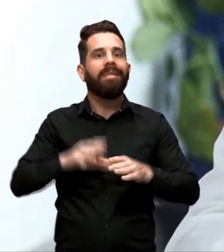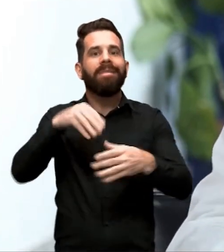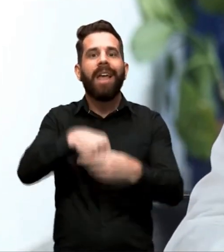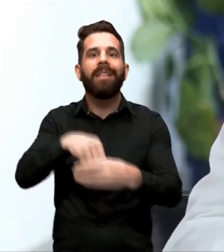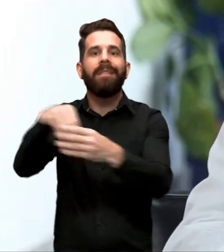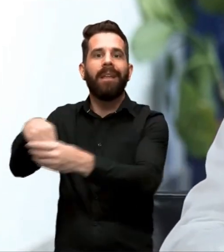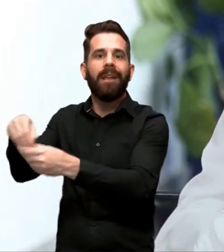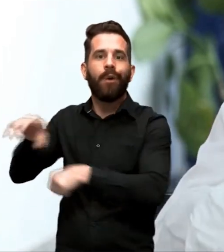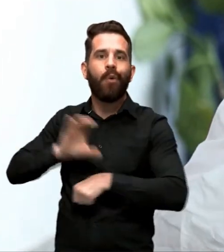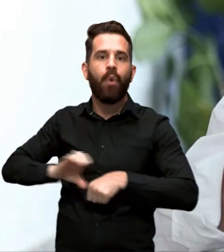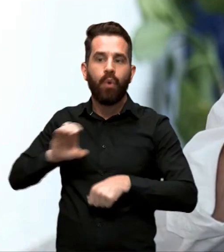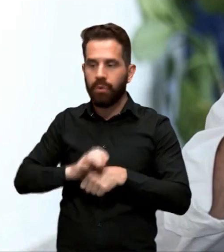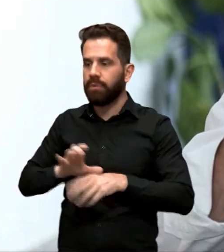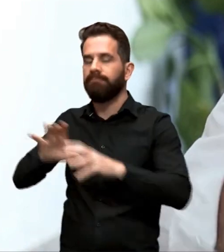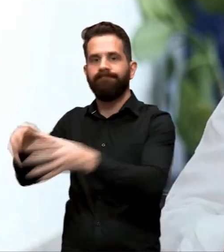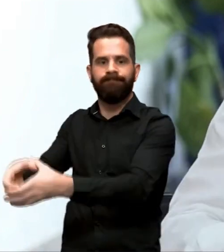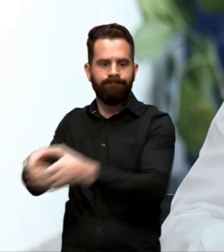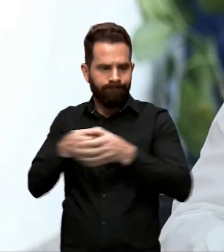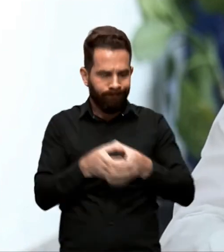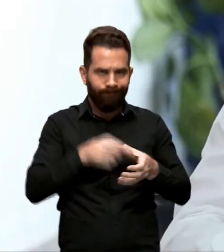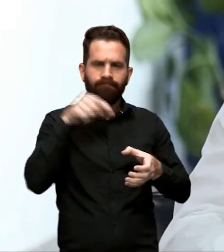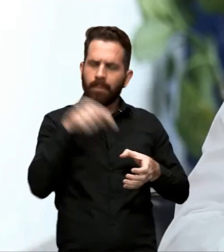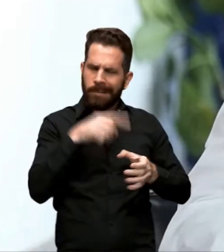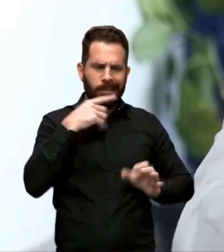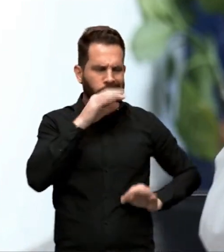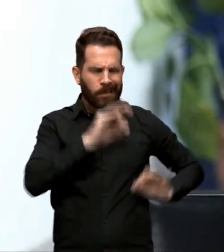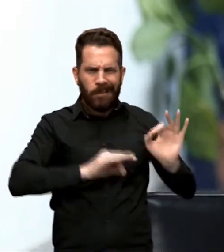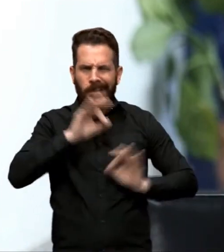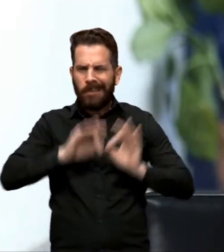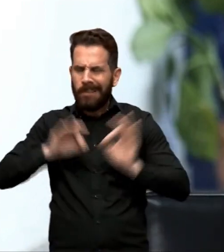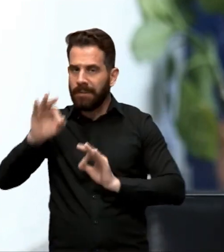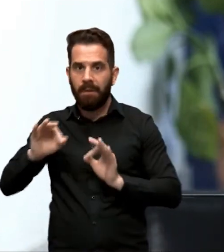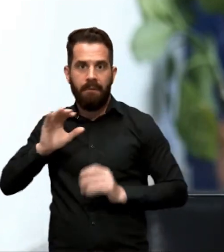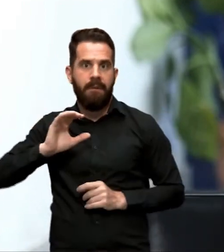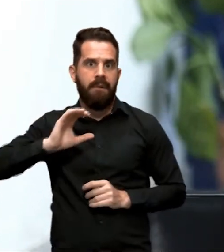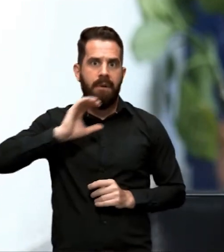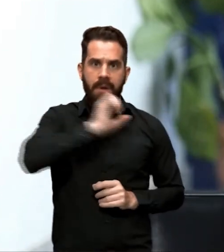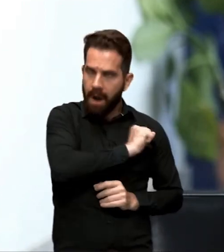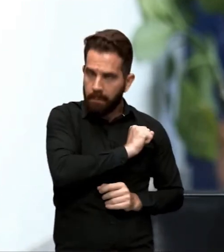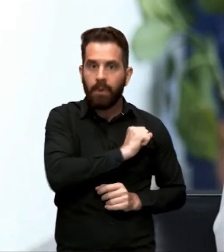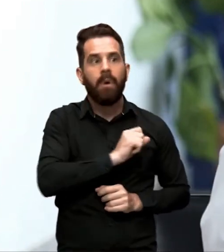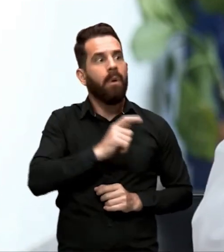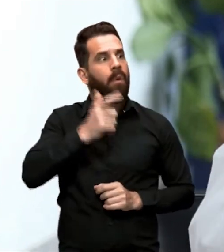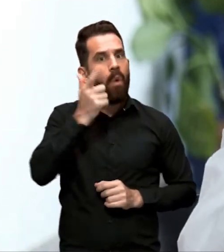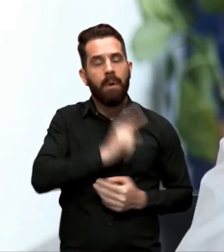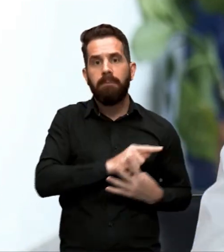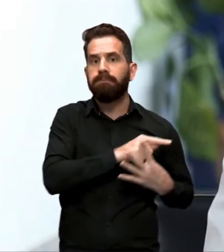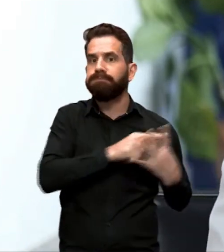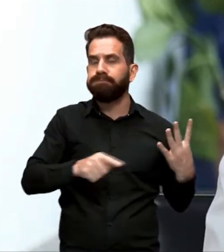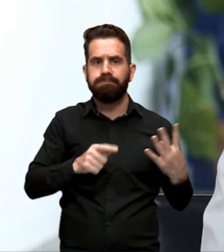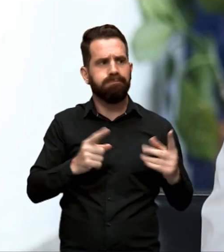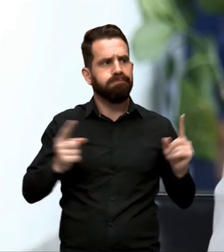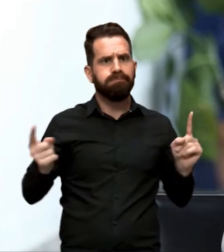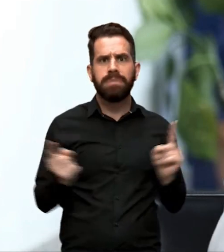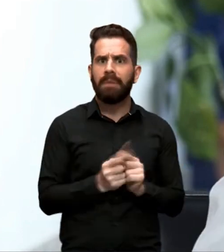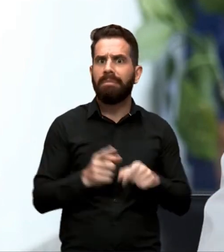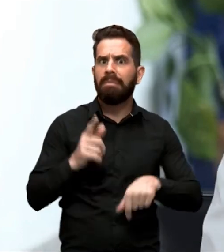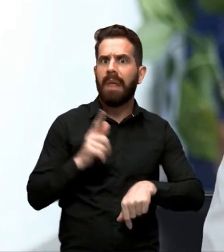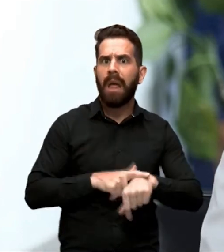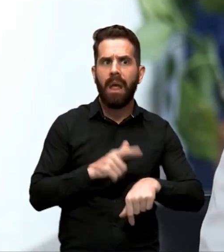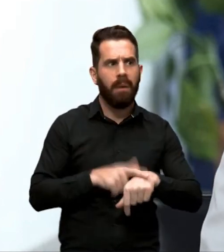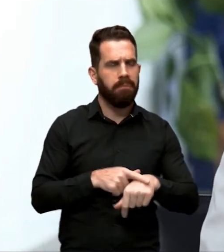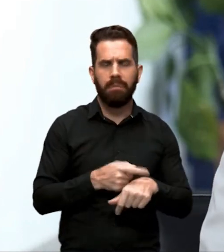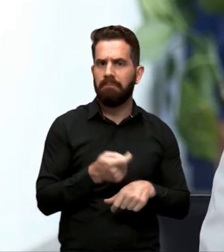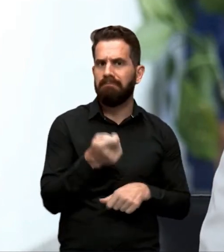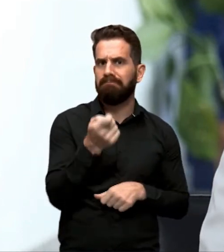eles dentro de um laboratório e depois esse projeto lançar ele já em operação foi um prazo muito rápido. Hoje nós estamos falando